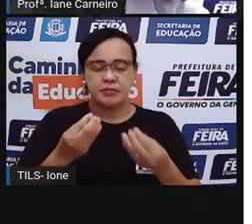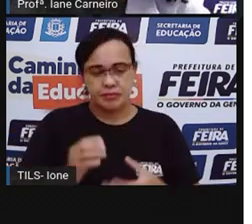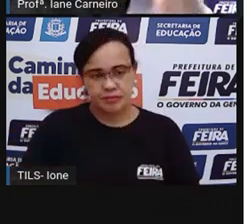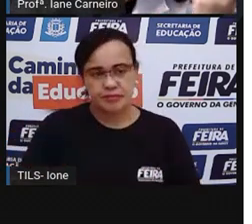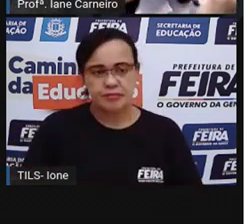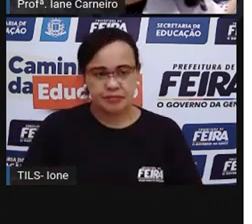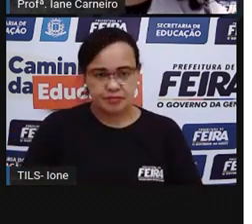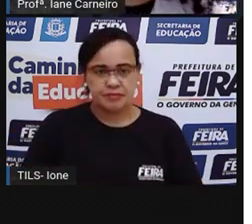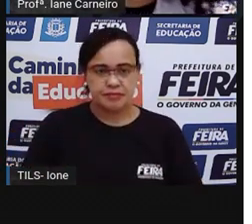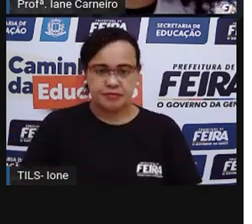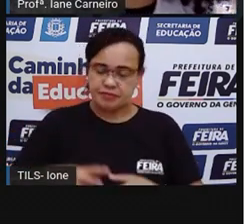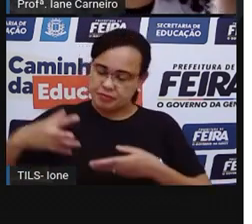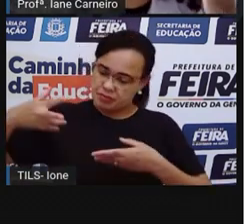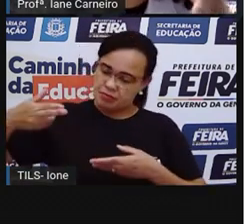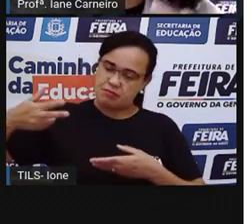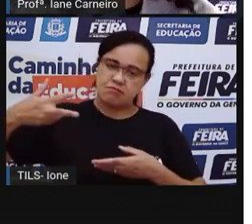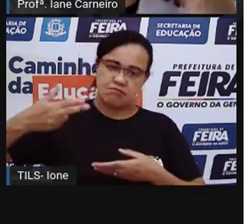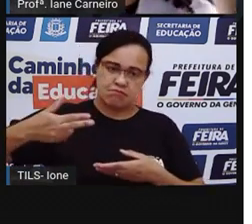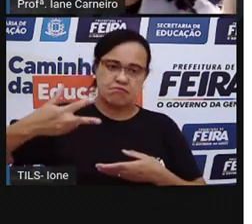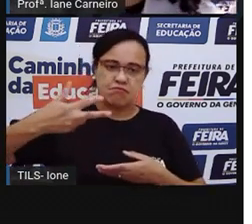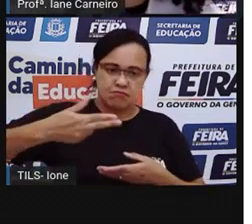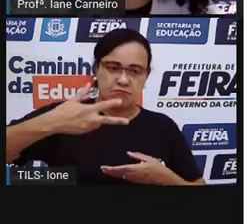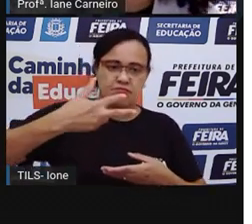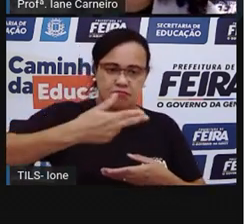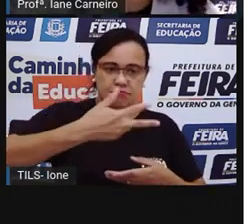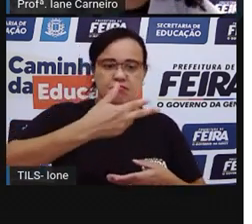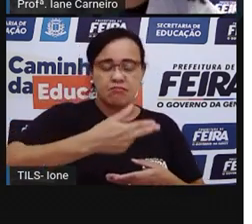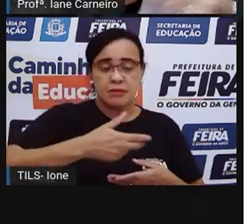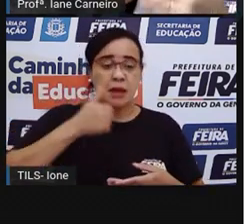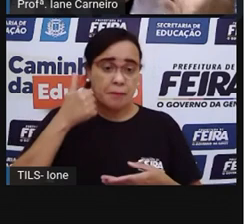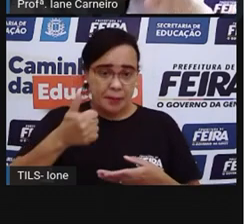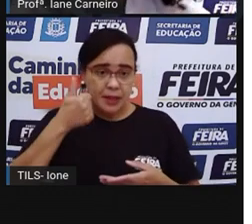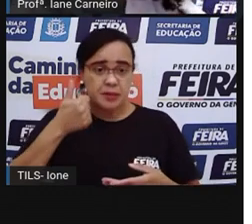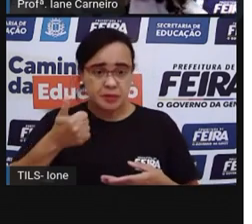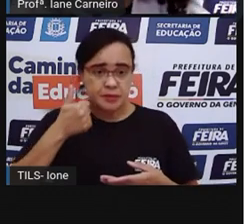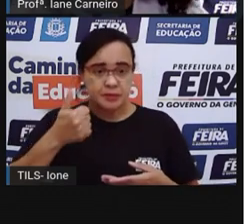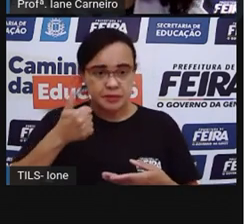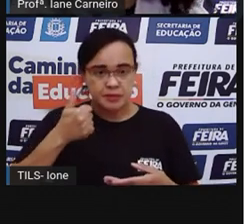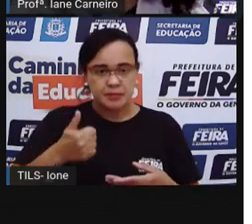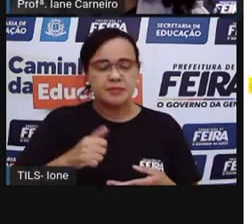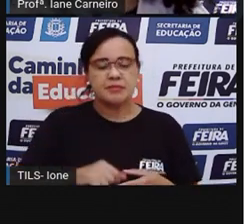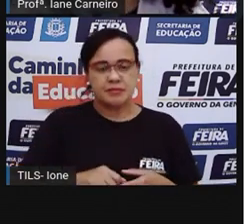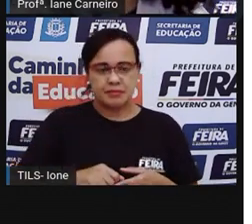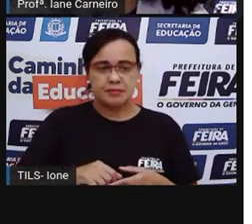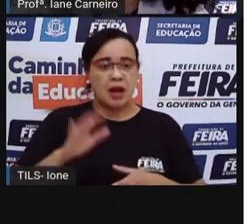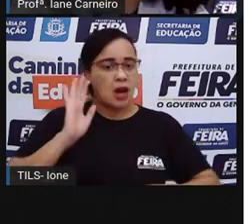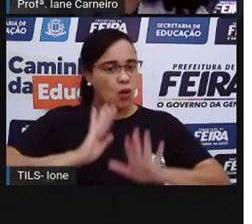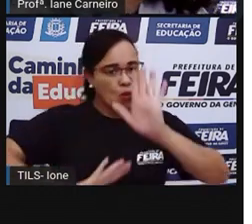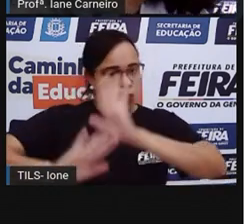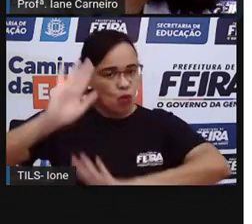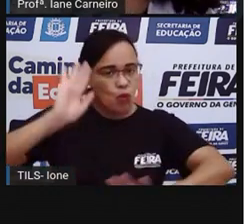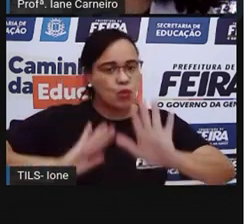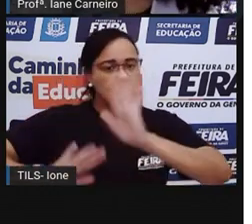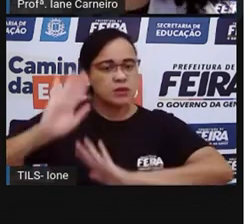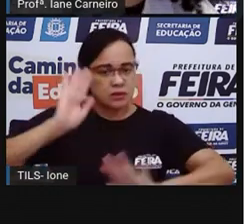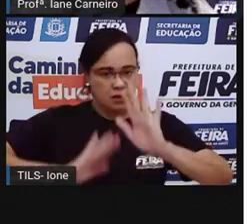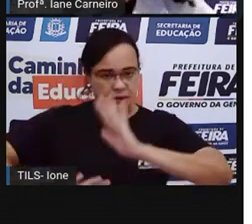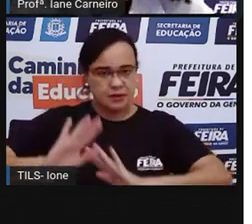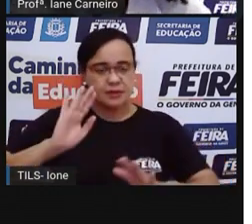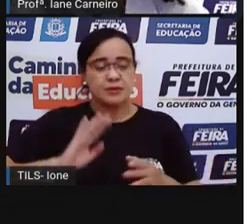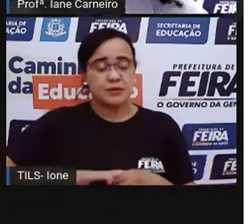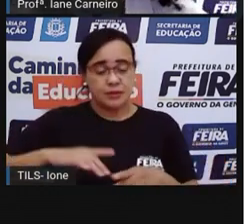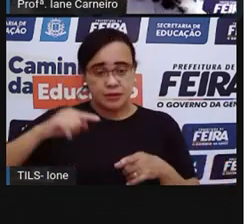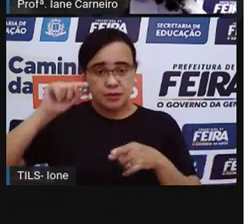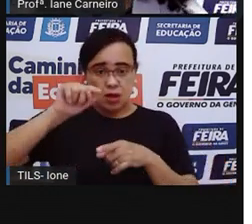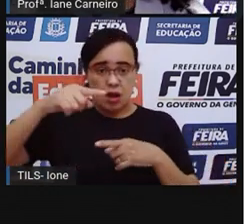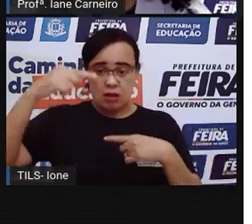tesoura, o ideal é que quem corte seja um adulto, né? Para evitar acidentes, tá bom? Porque o plástico da garrafa pet, ele